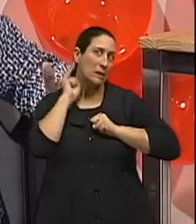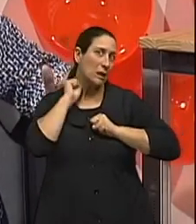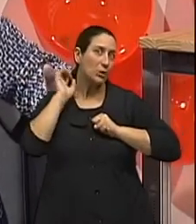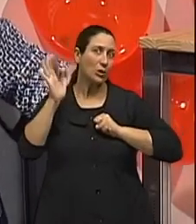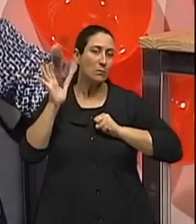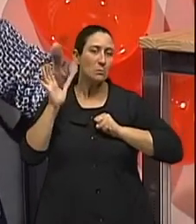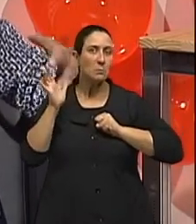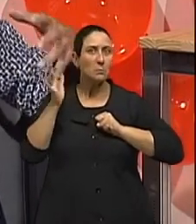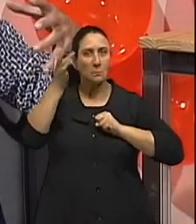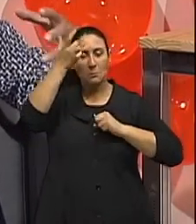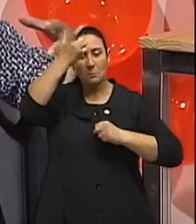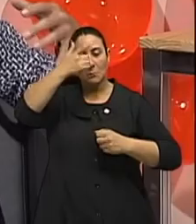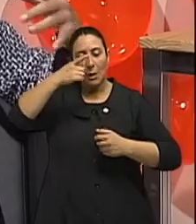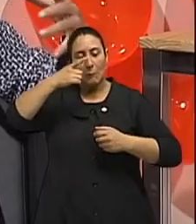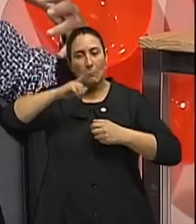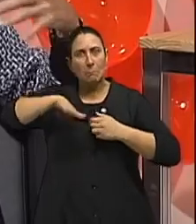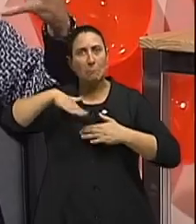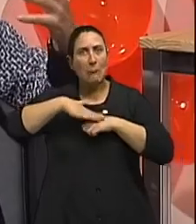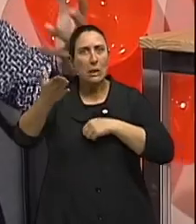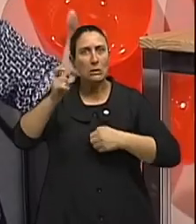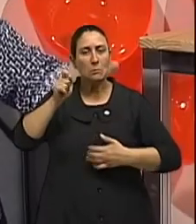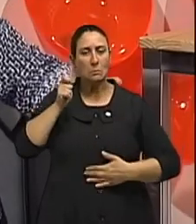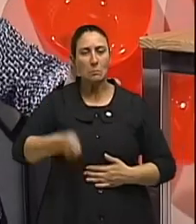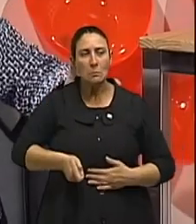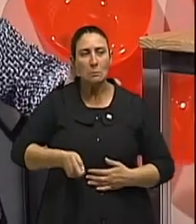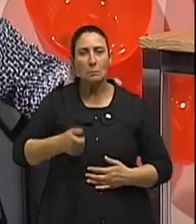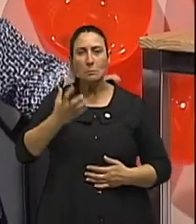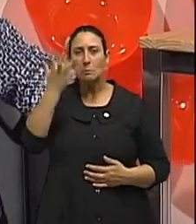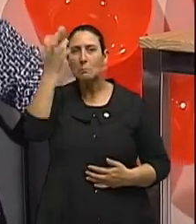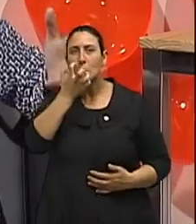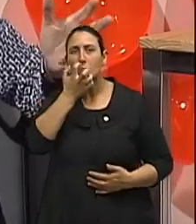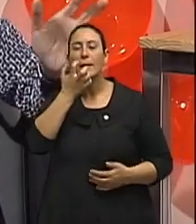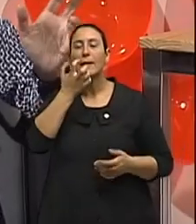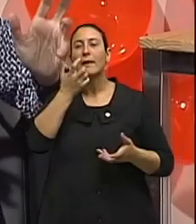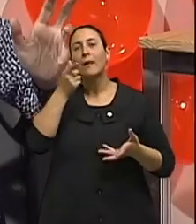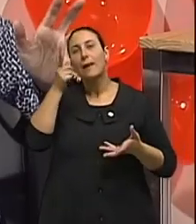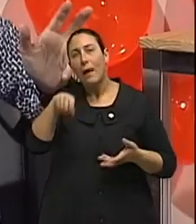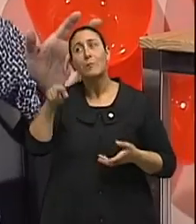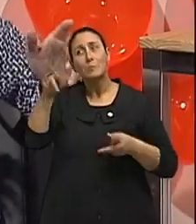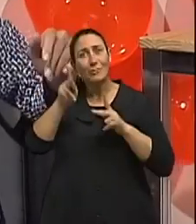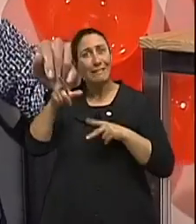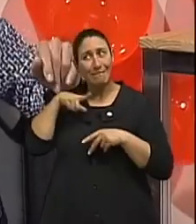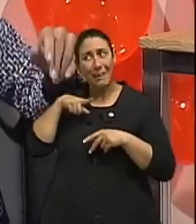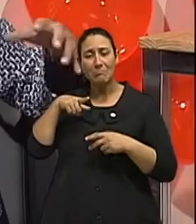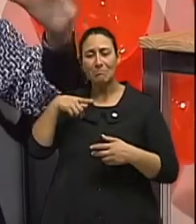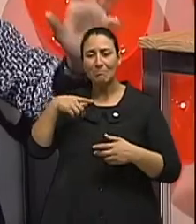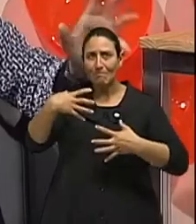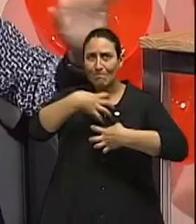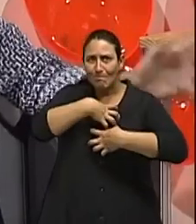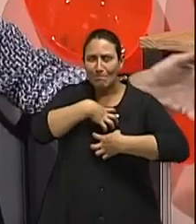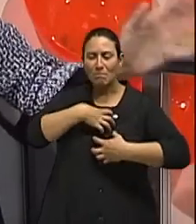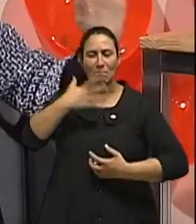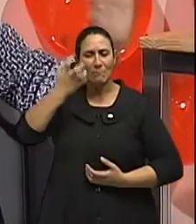severos. Então, é importante que a pessoa, ao identificar esses sintomas, que ela vá buscar ajuda com o seu médico. Se